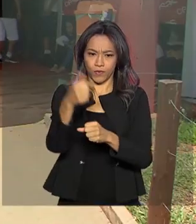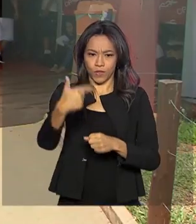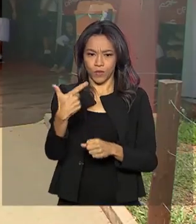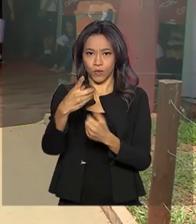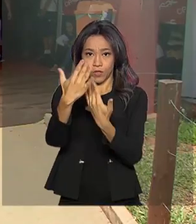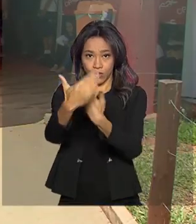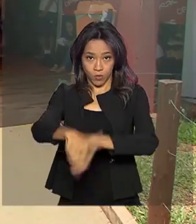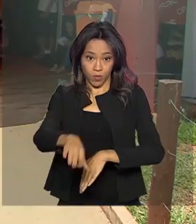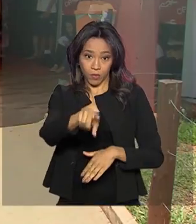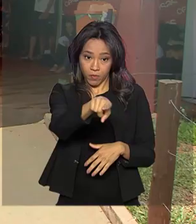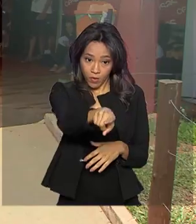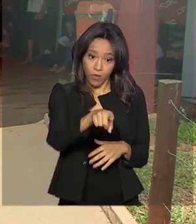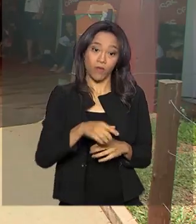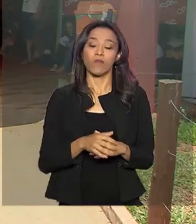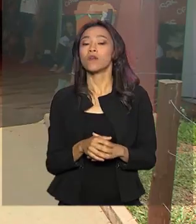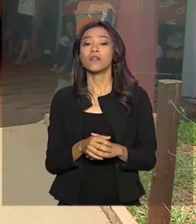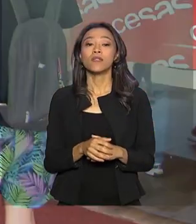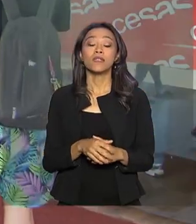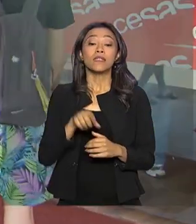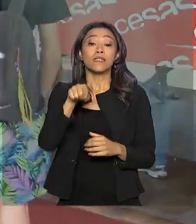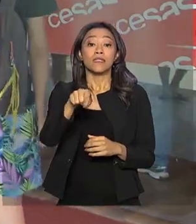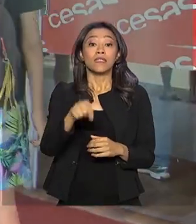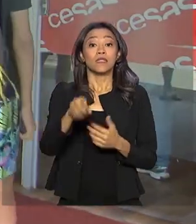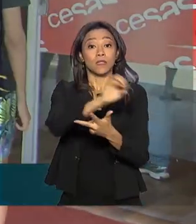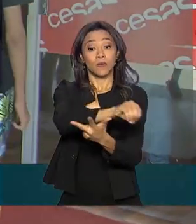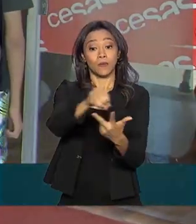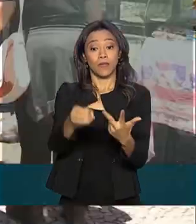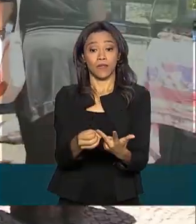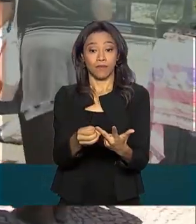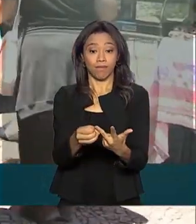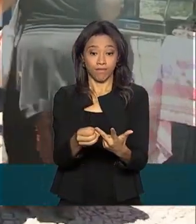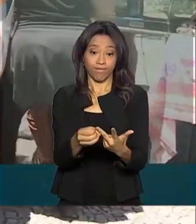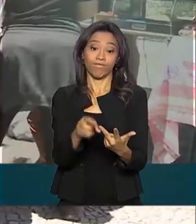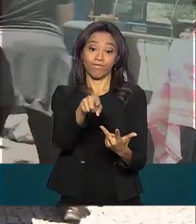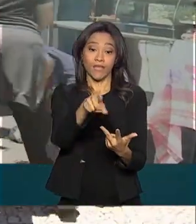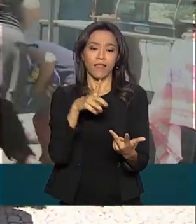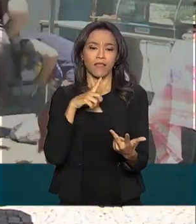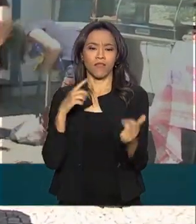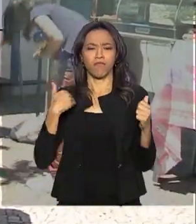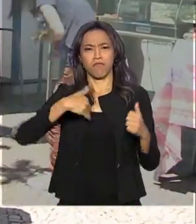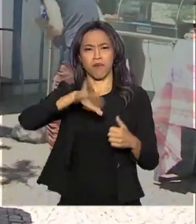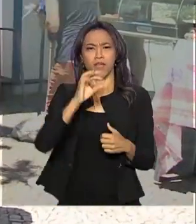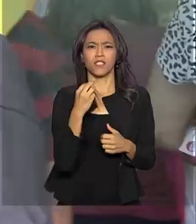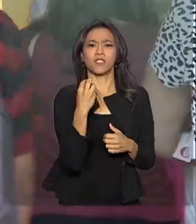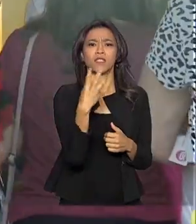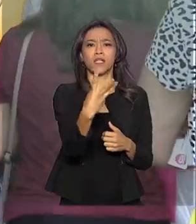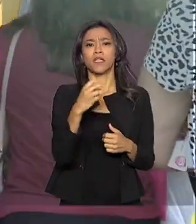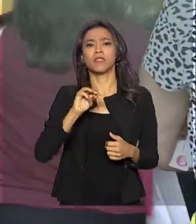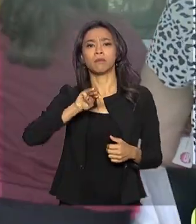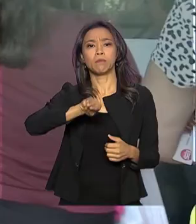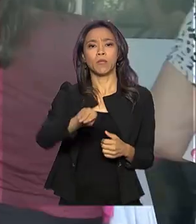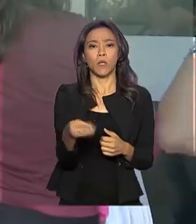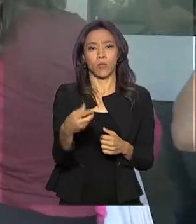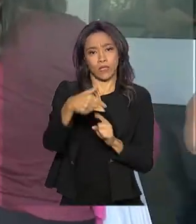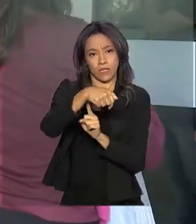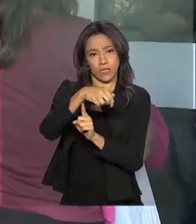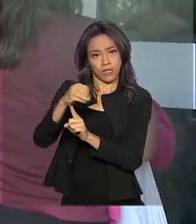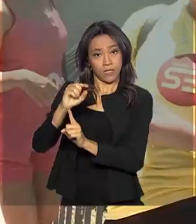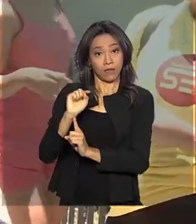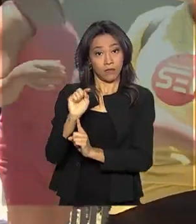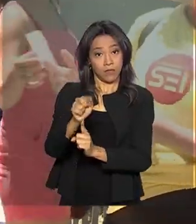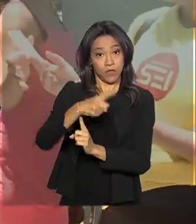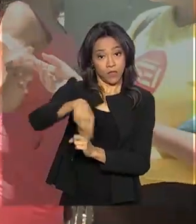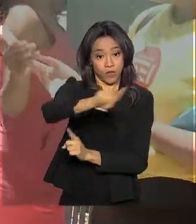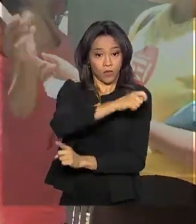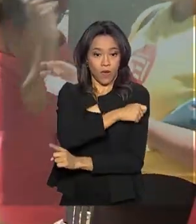O segundo dia de prova do Exame Nacional do Ensino Médio, o Enem, contou com mais de 3 milhões e 700 mil estudantes.